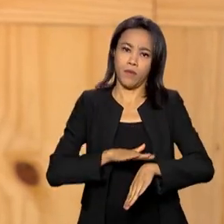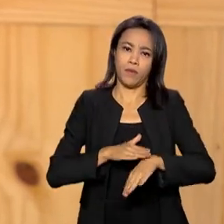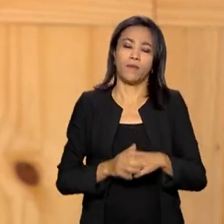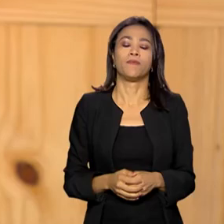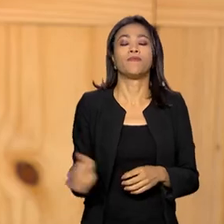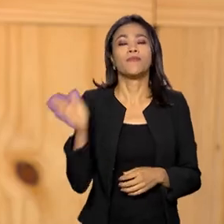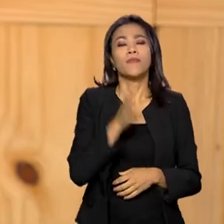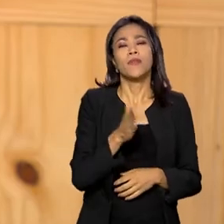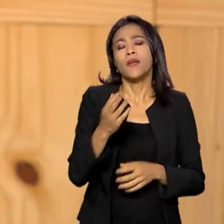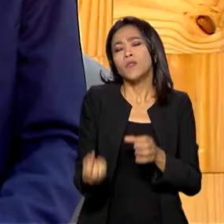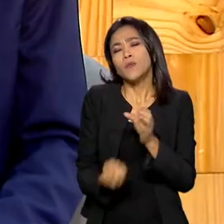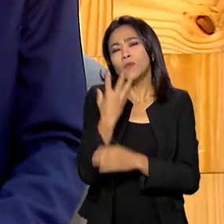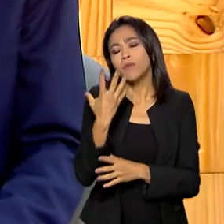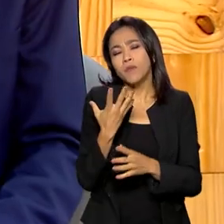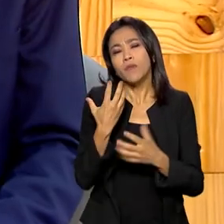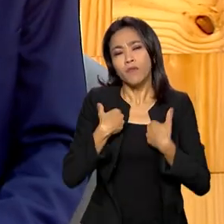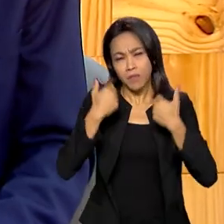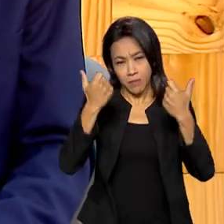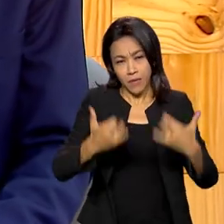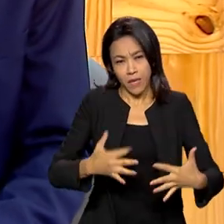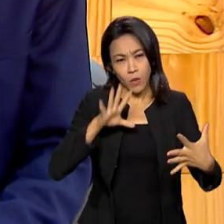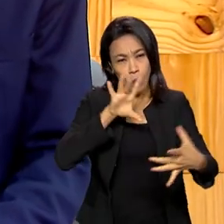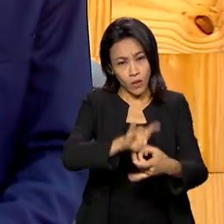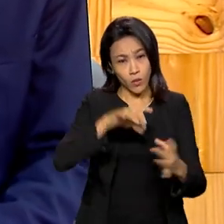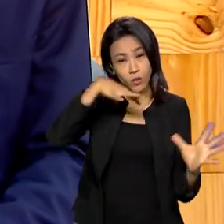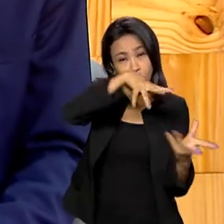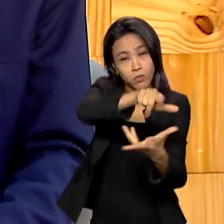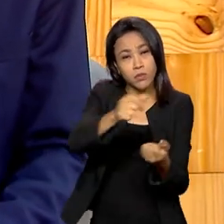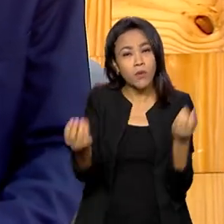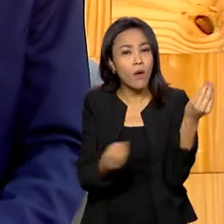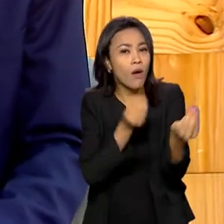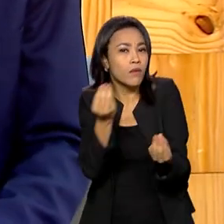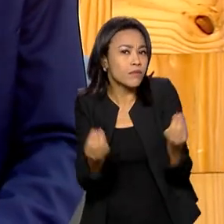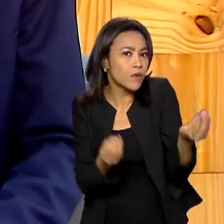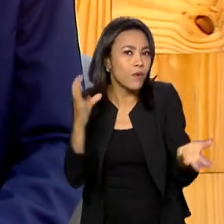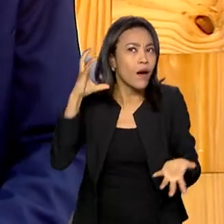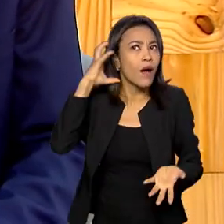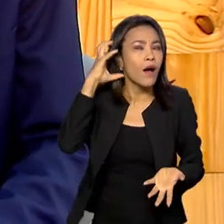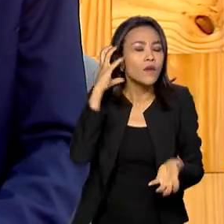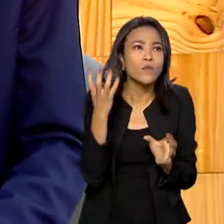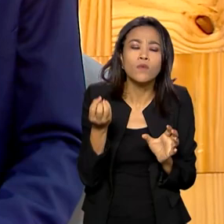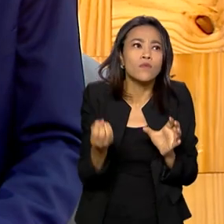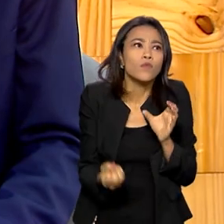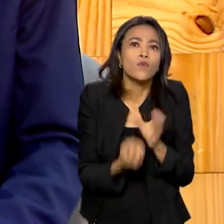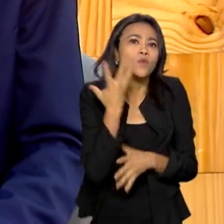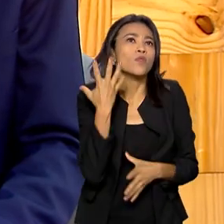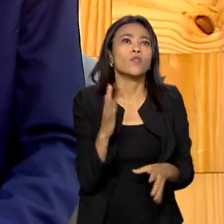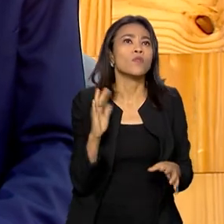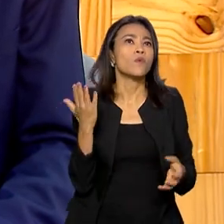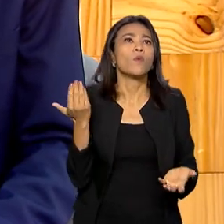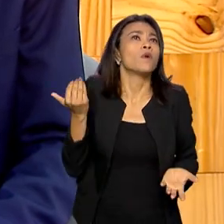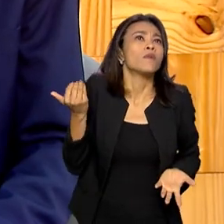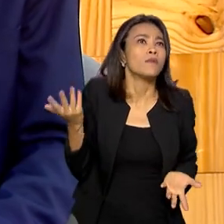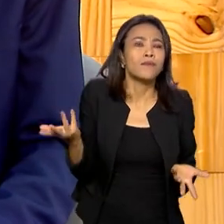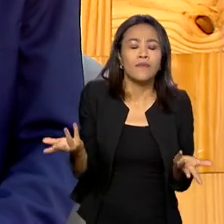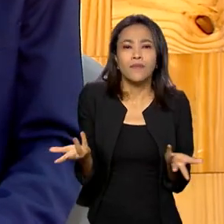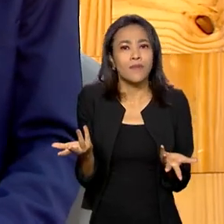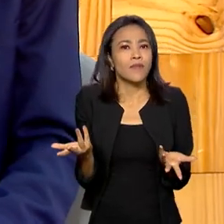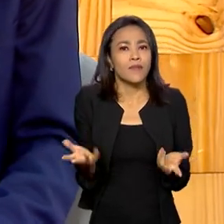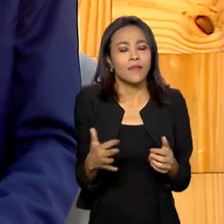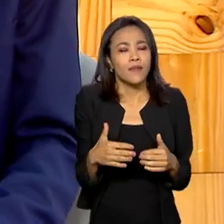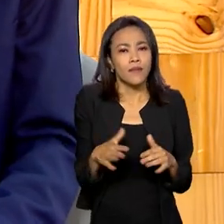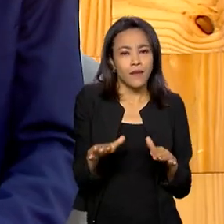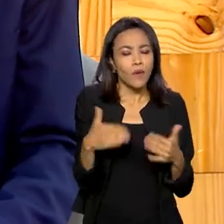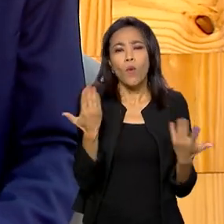surgimento, vamos contextualizar no mundo todo, né? Como que o rádio surgiu, quando, secretário, e qual que